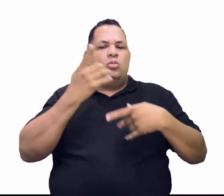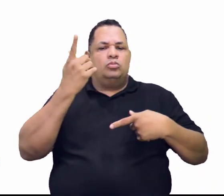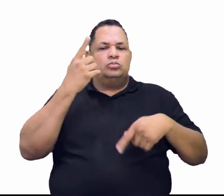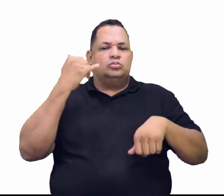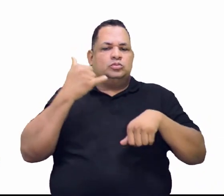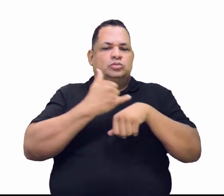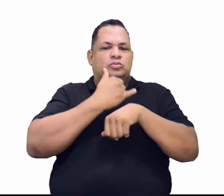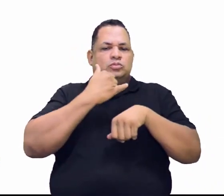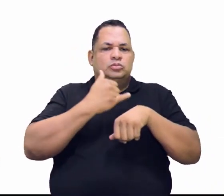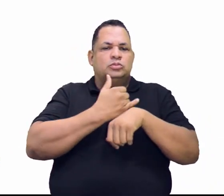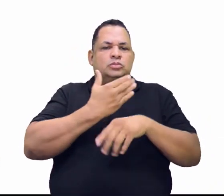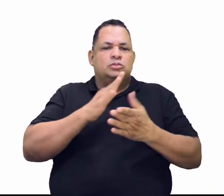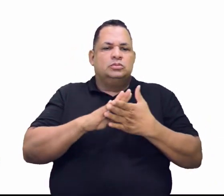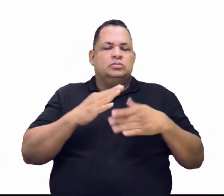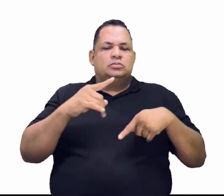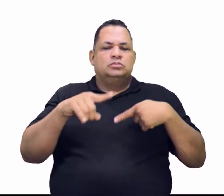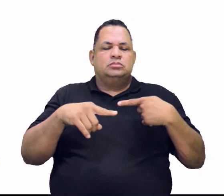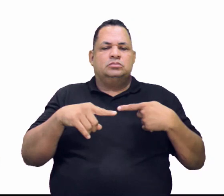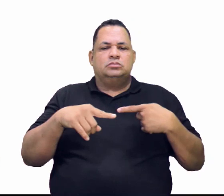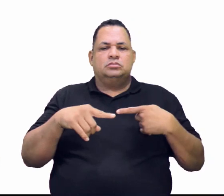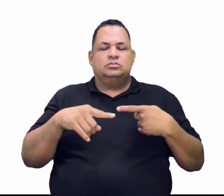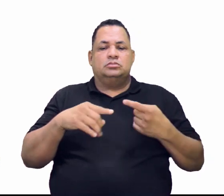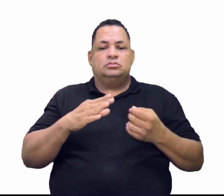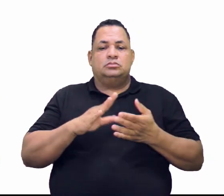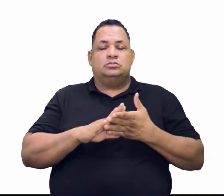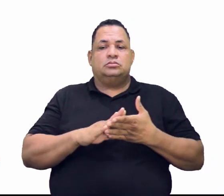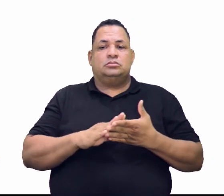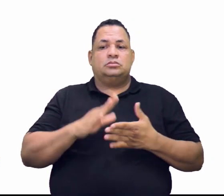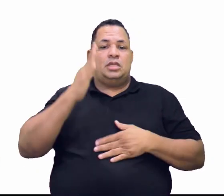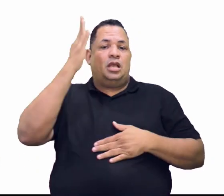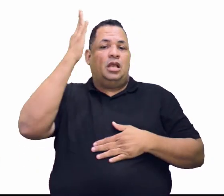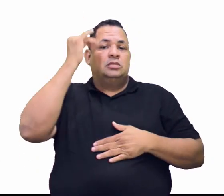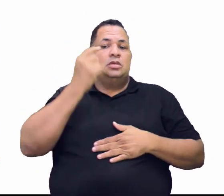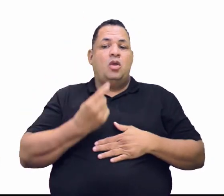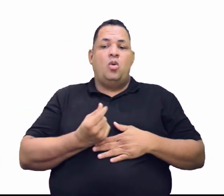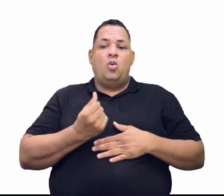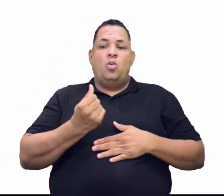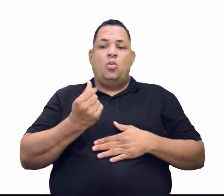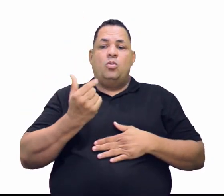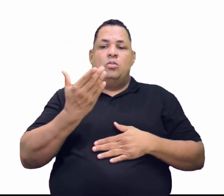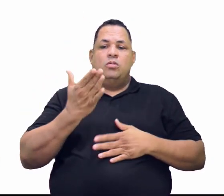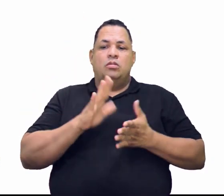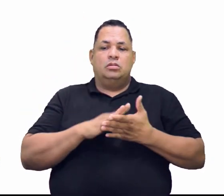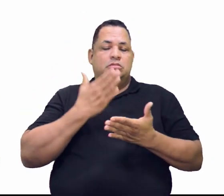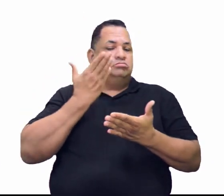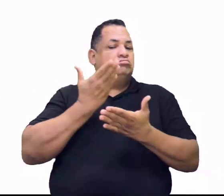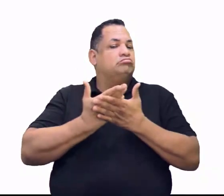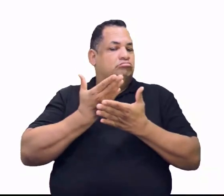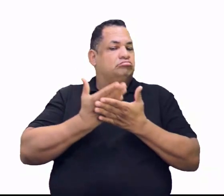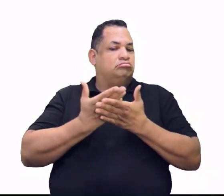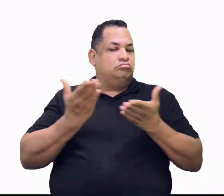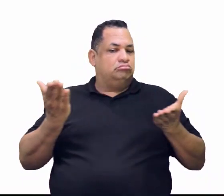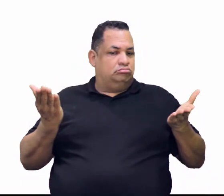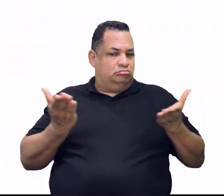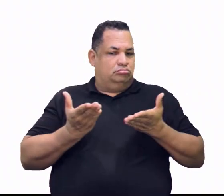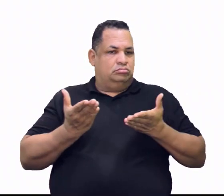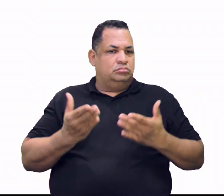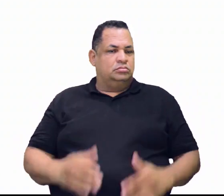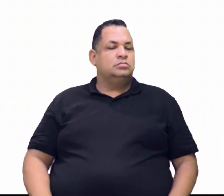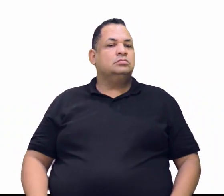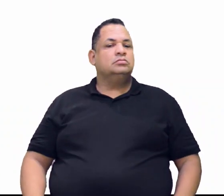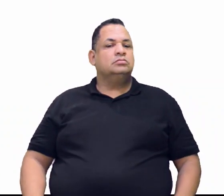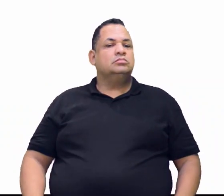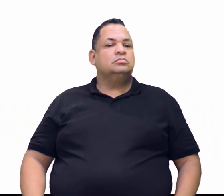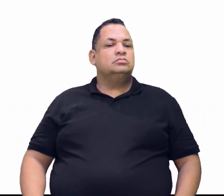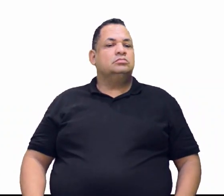minério. E aí, claro, vocês, inclusive, vão saber o preço dele nessa aula. Olha